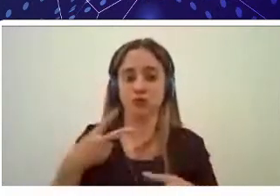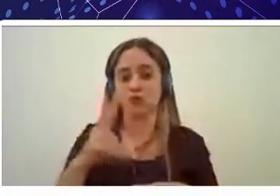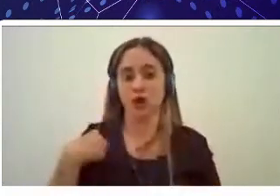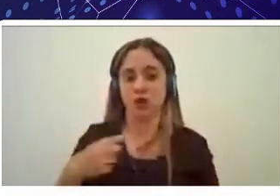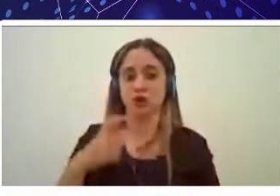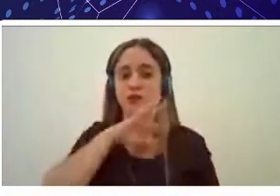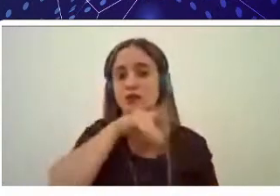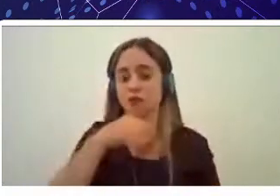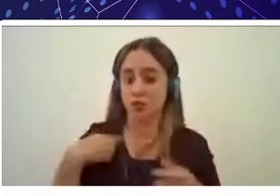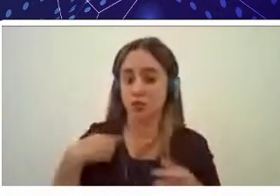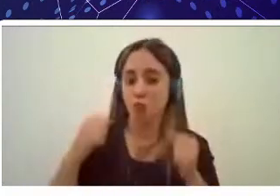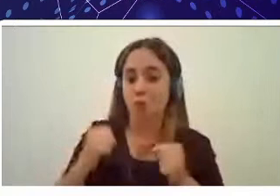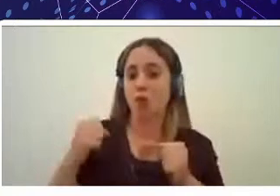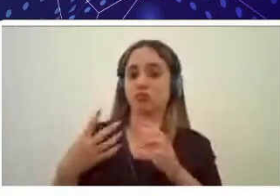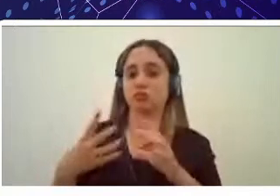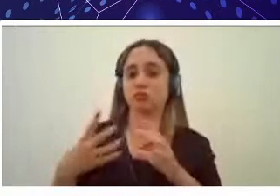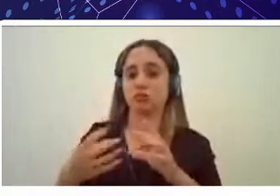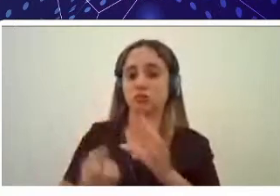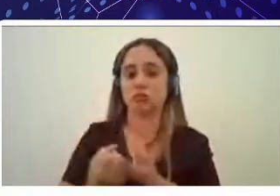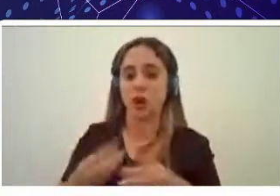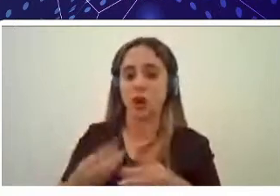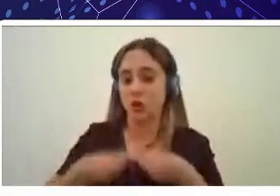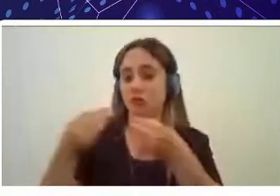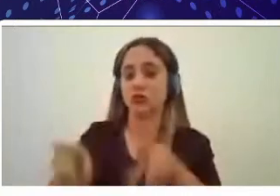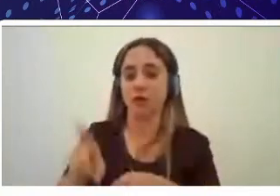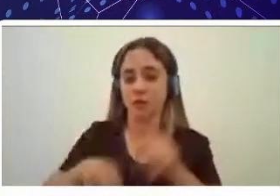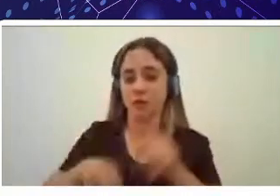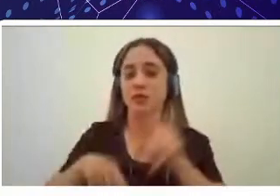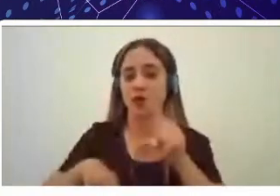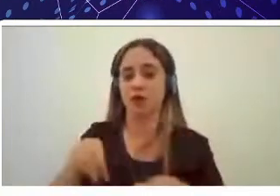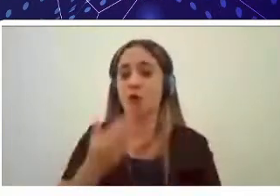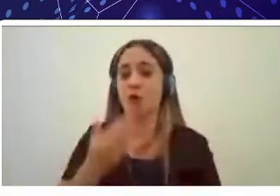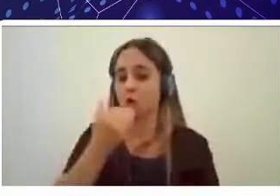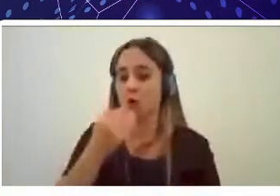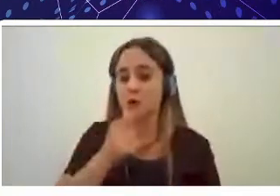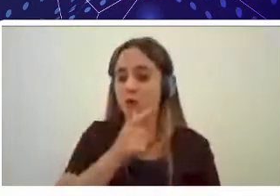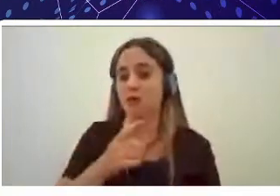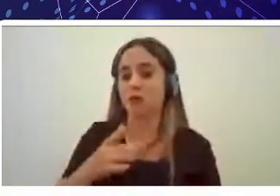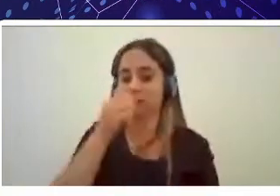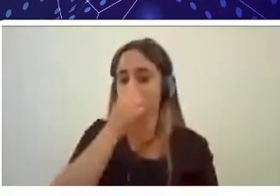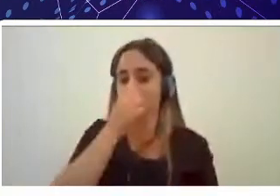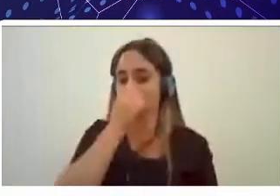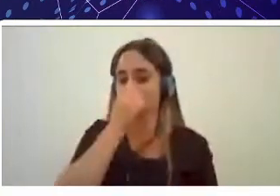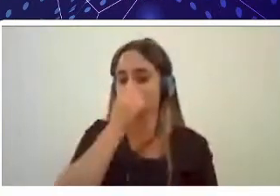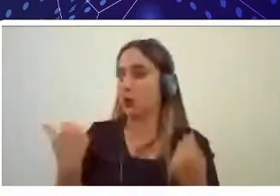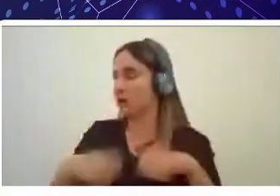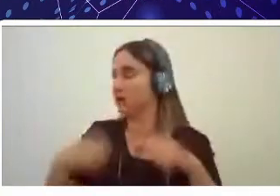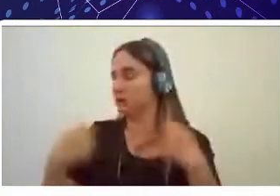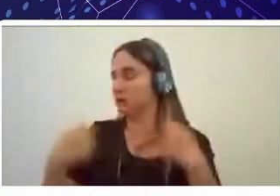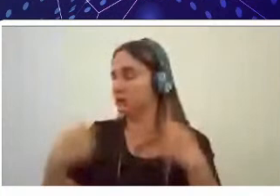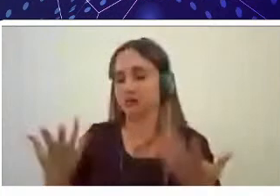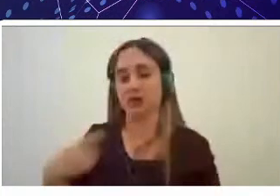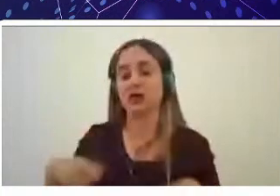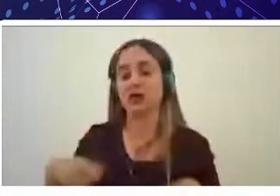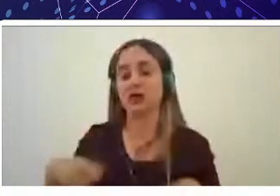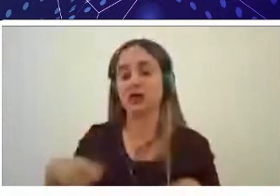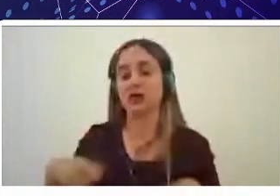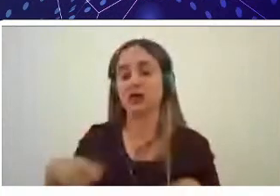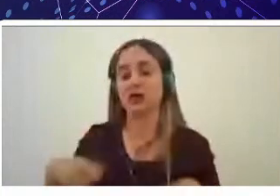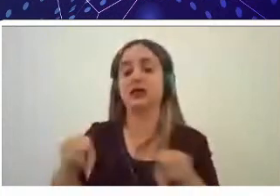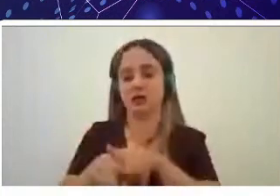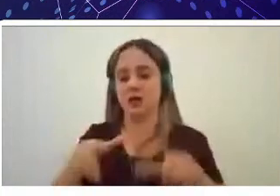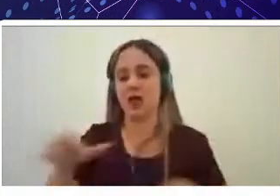vegetal para os produtores quando em necessidade, além de trabalhar na área de análise de